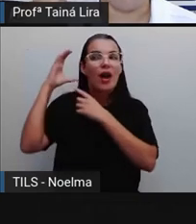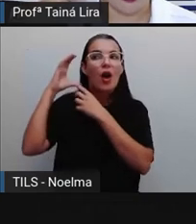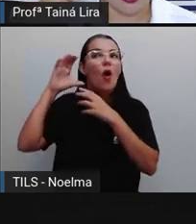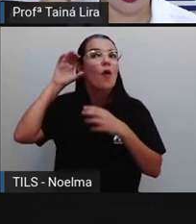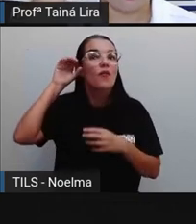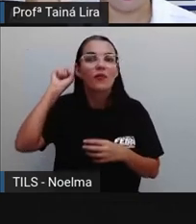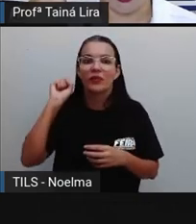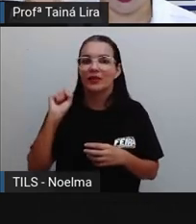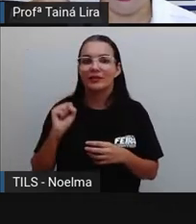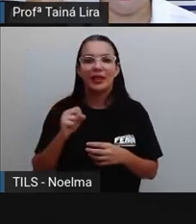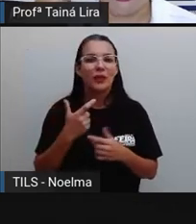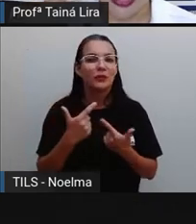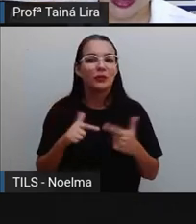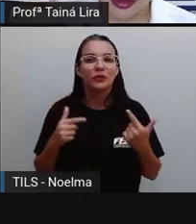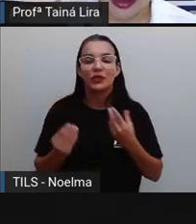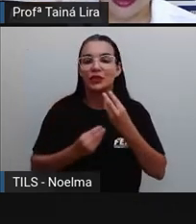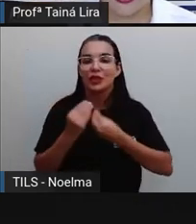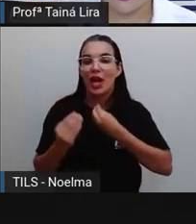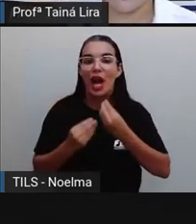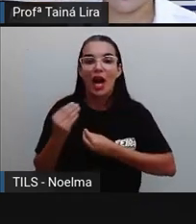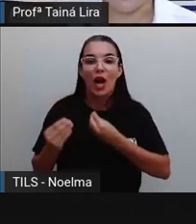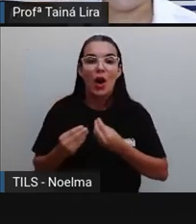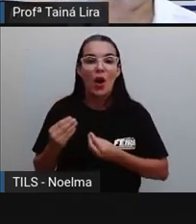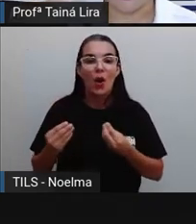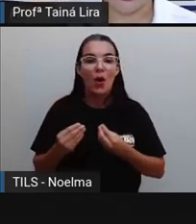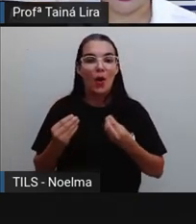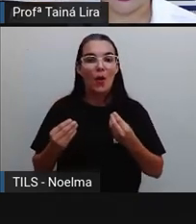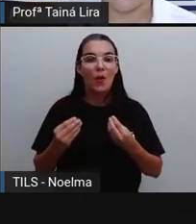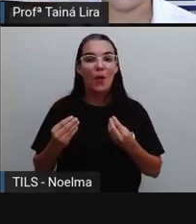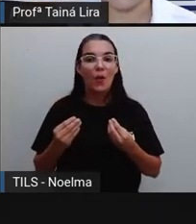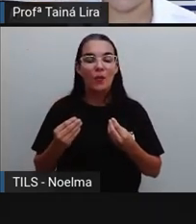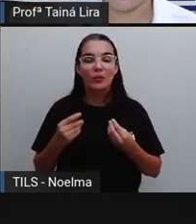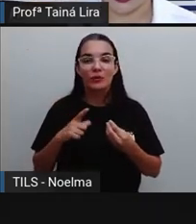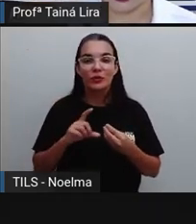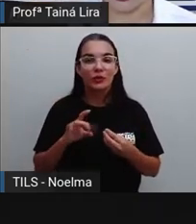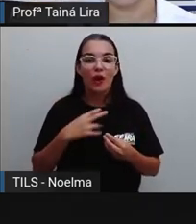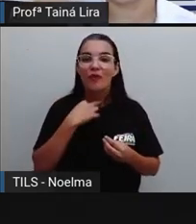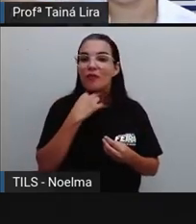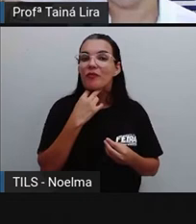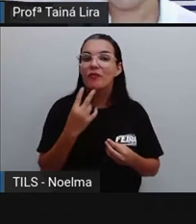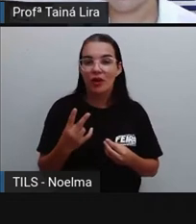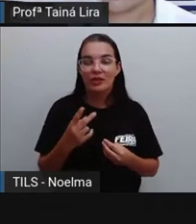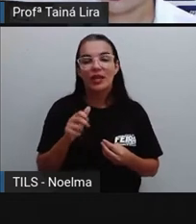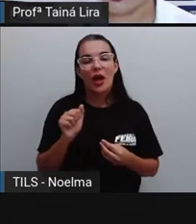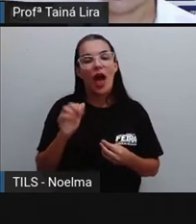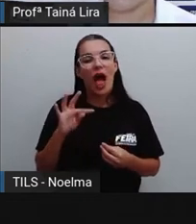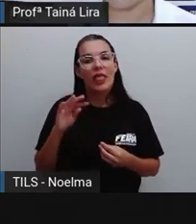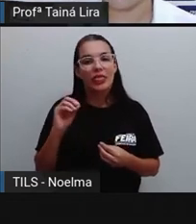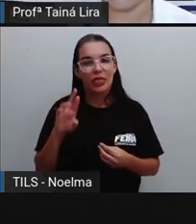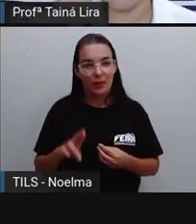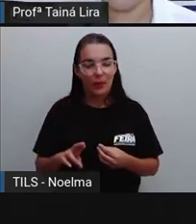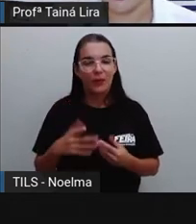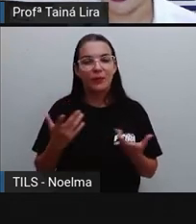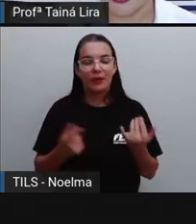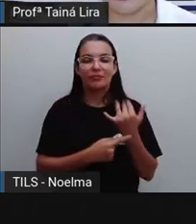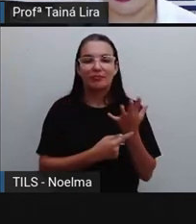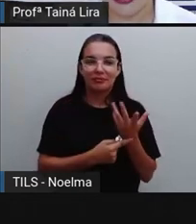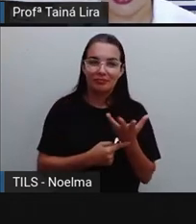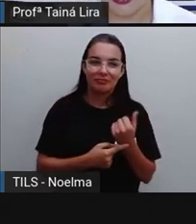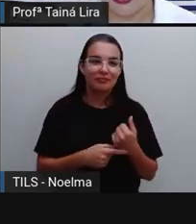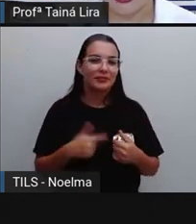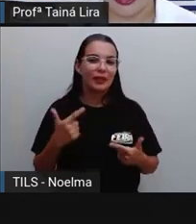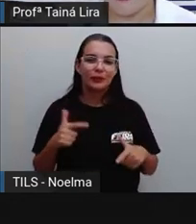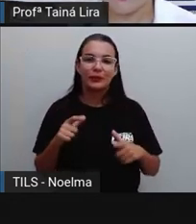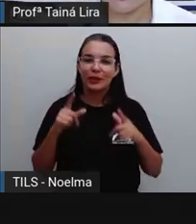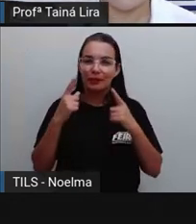ouvir, a gente só ouvia as vozes aí dos atores ou das atrizes. A gente não via as